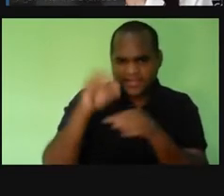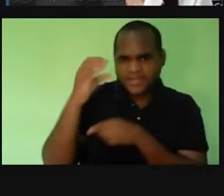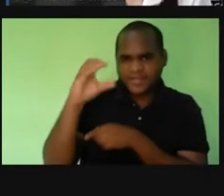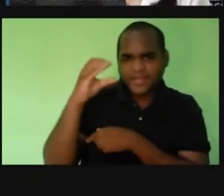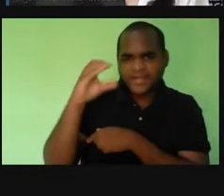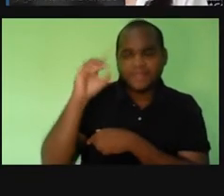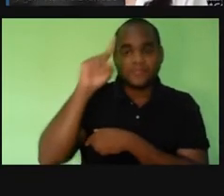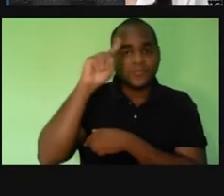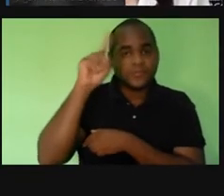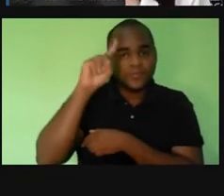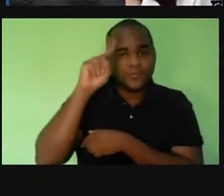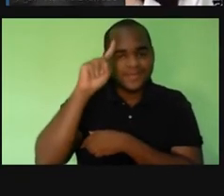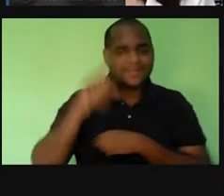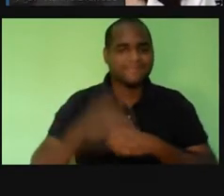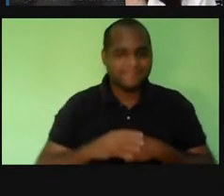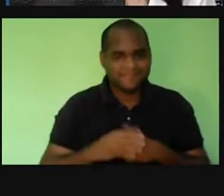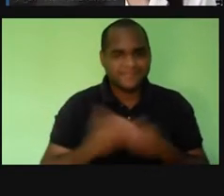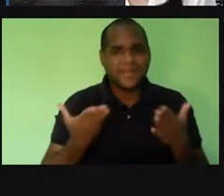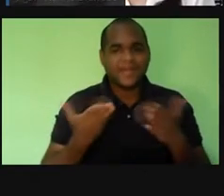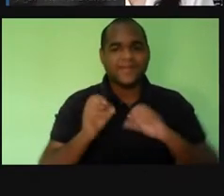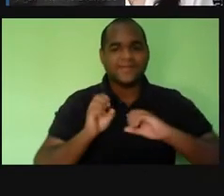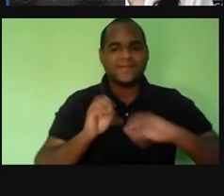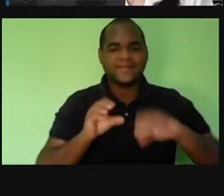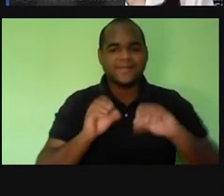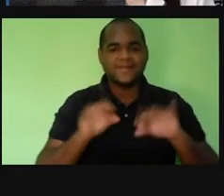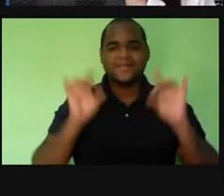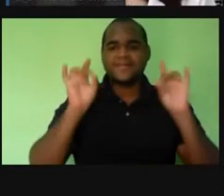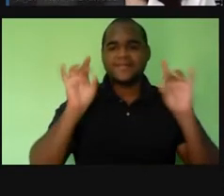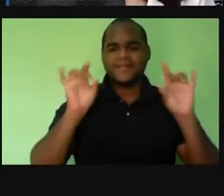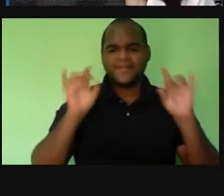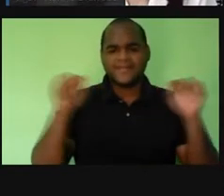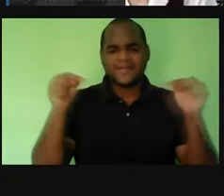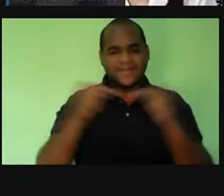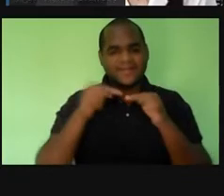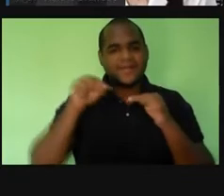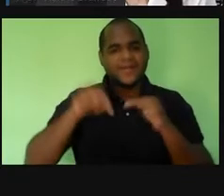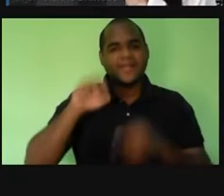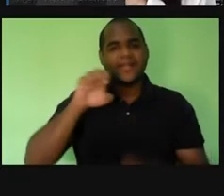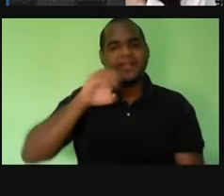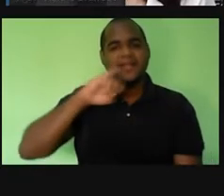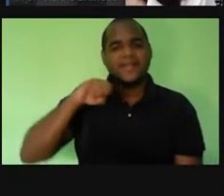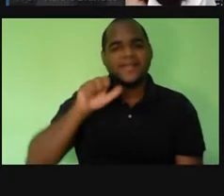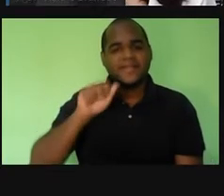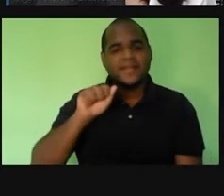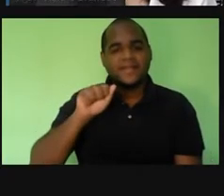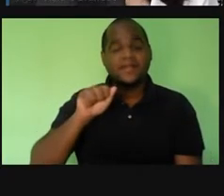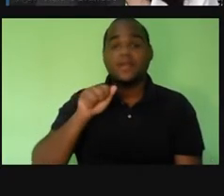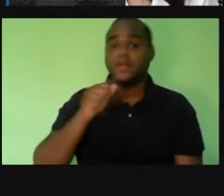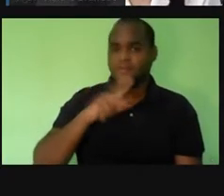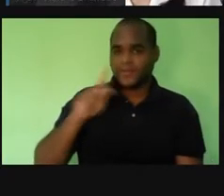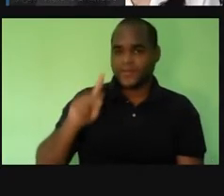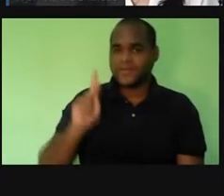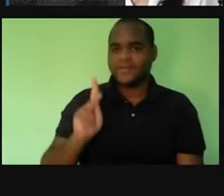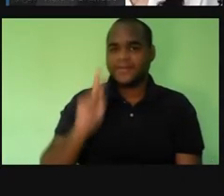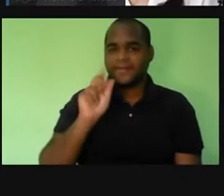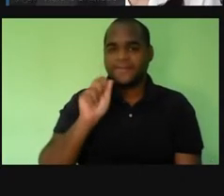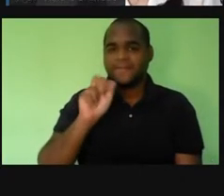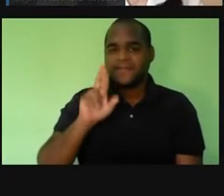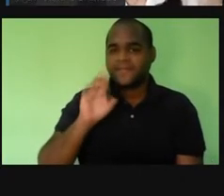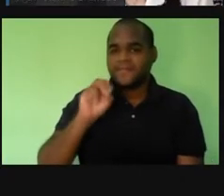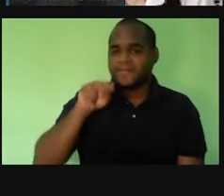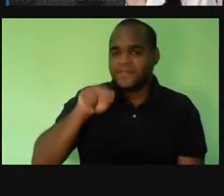dia. Essa aula é bem especial para os nossos alunos da EJA. Eu sou a professora Karine Brandão e